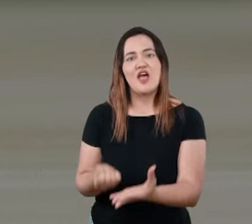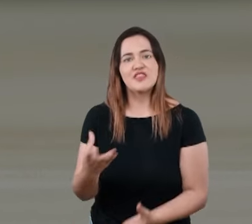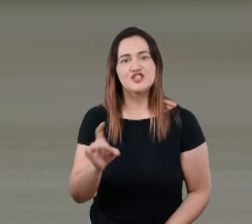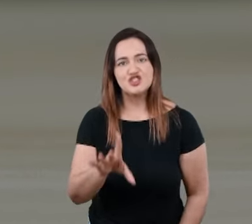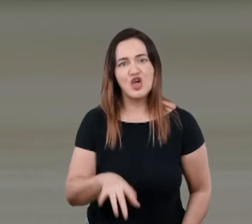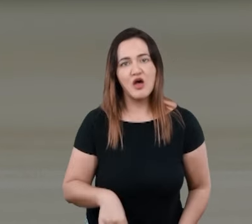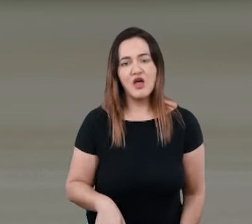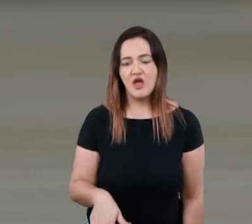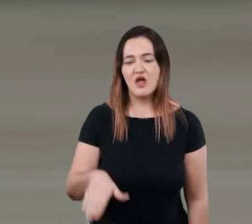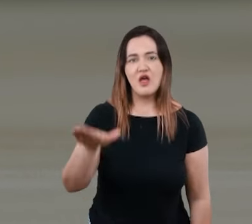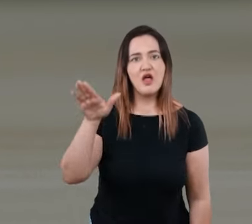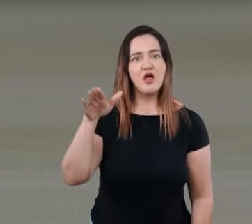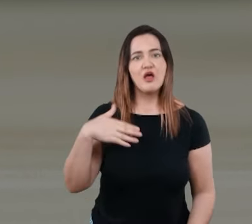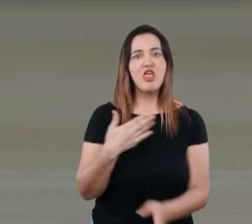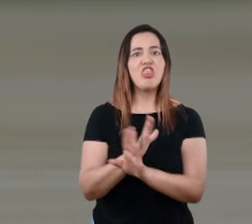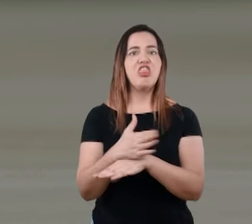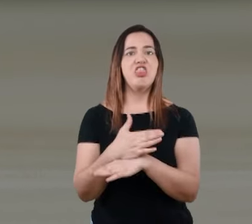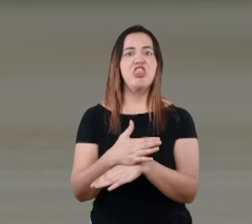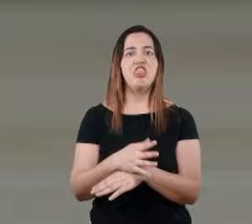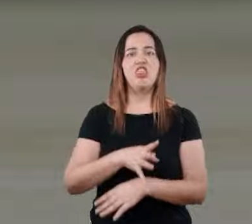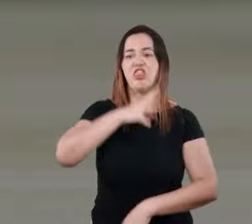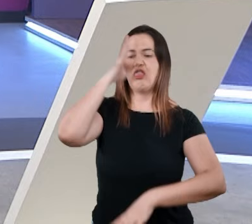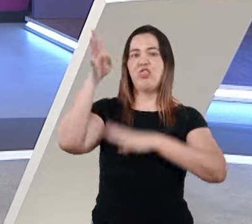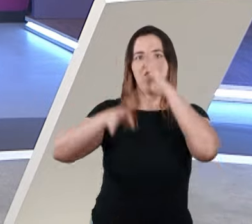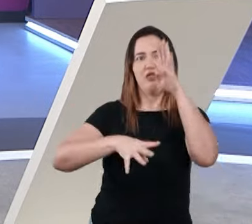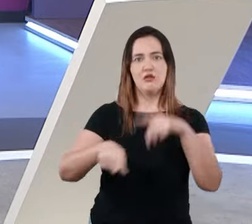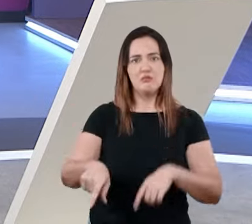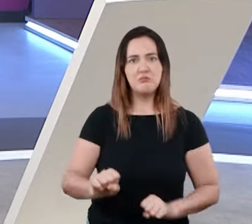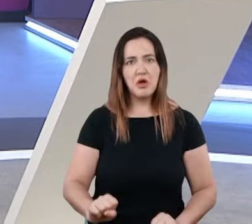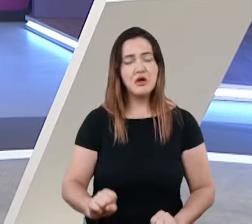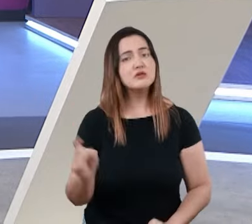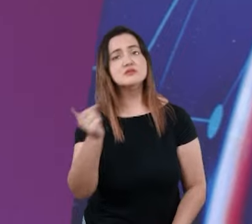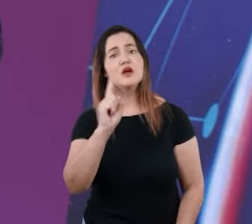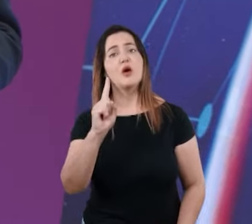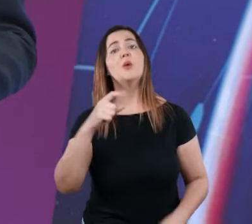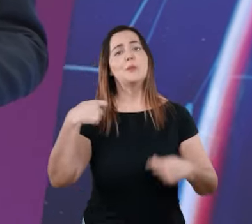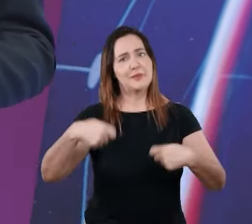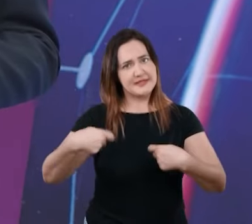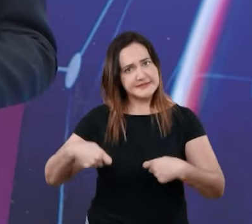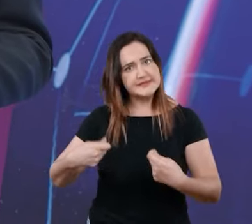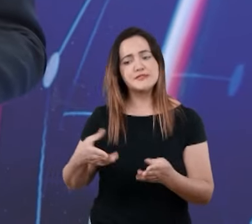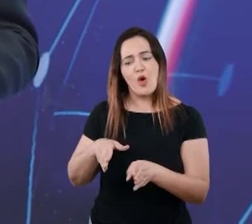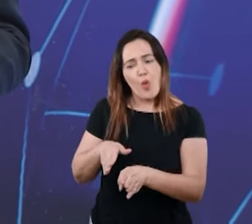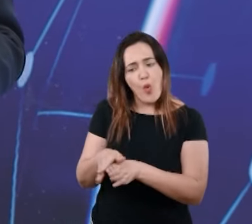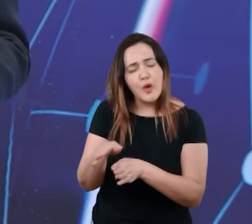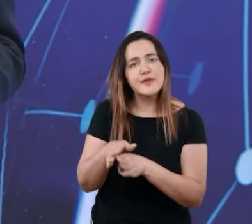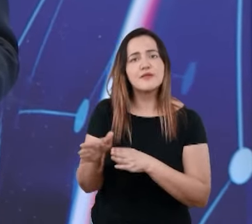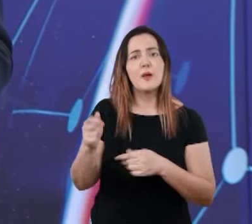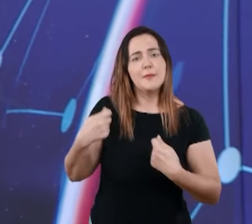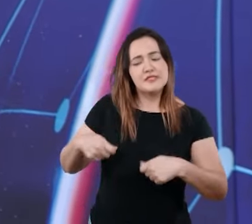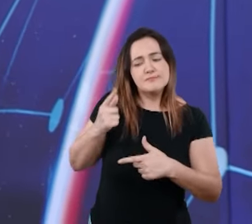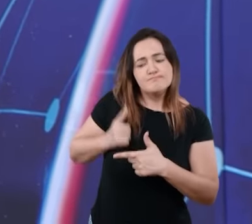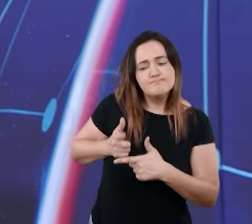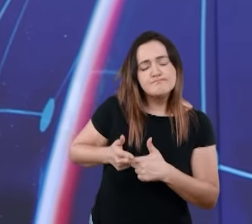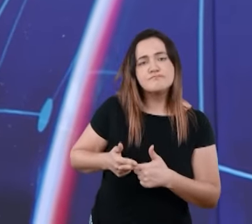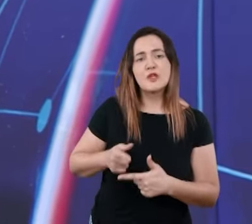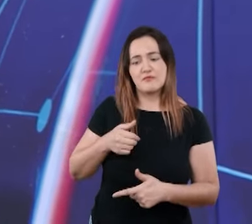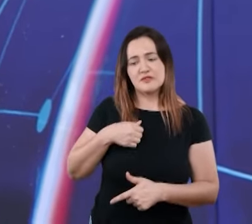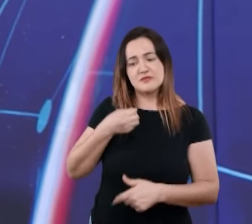precisa falar não. Então, em uma geração mimada como a nossa,